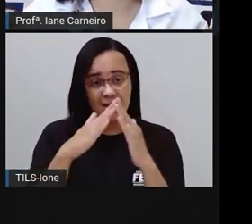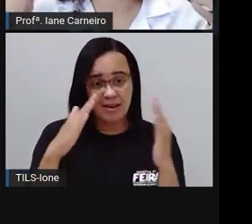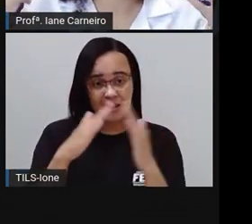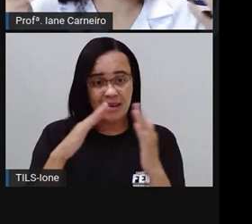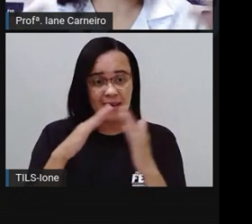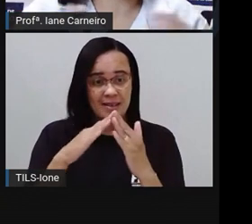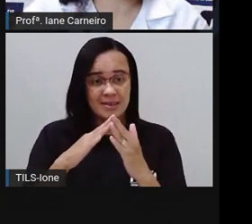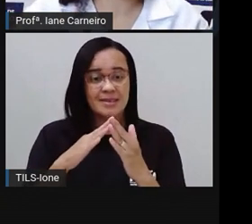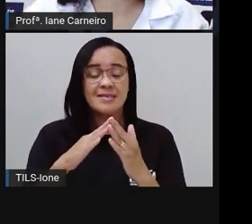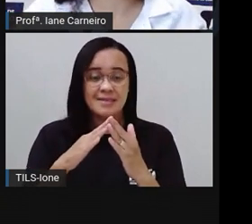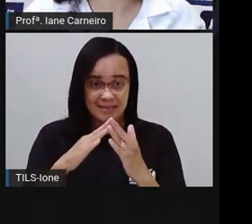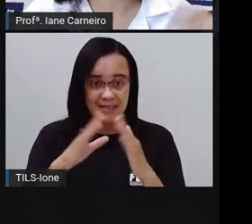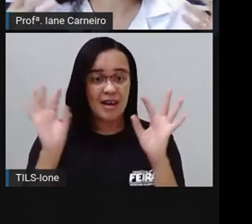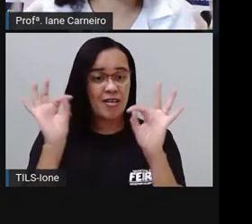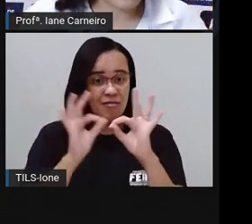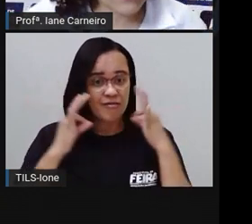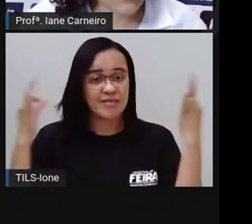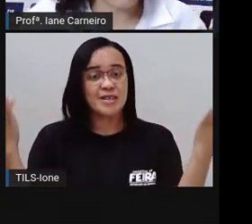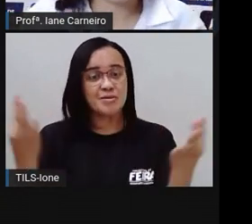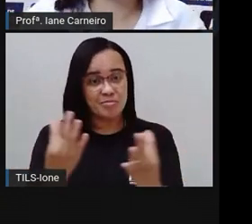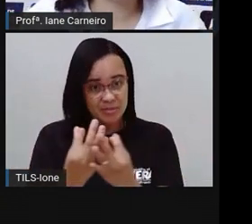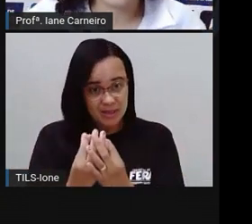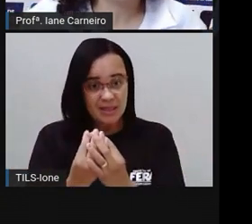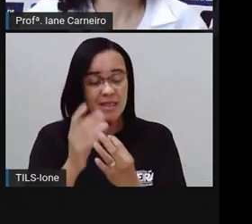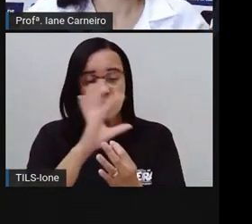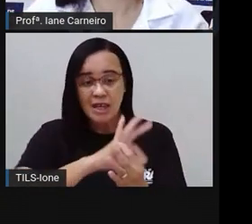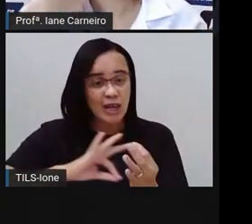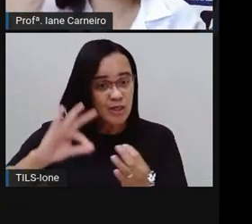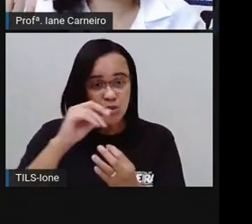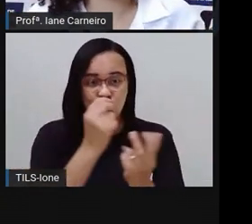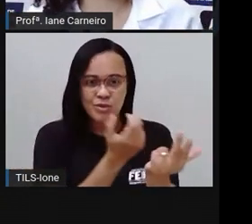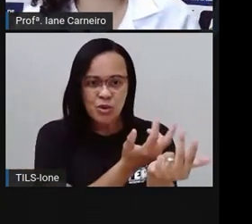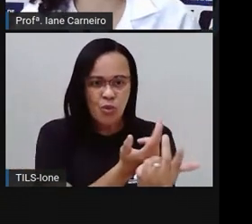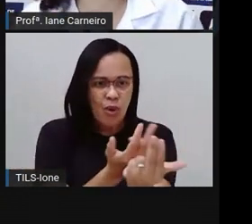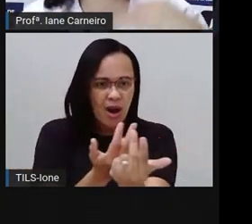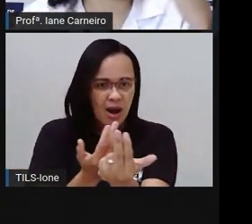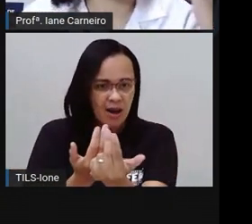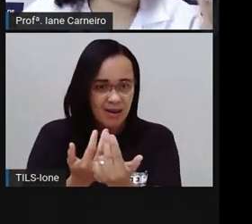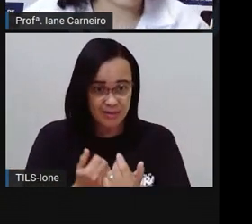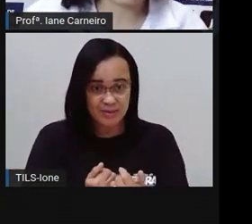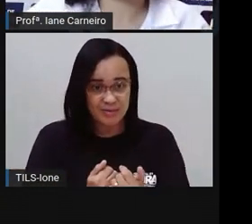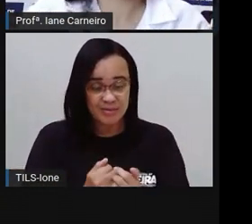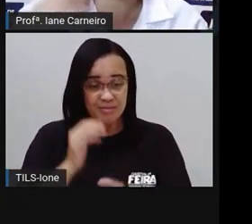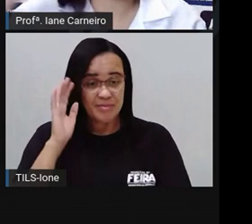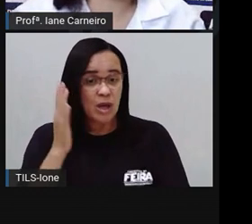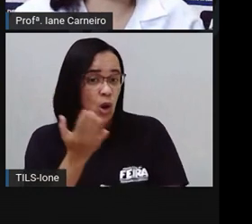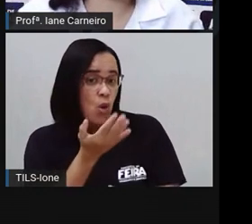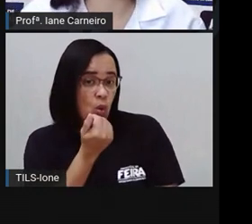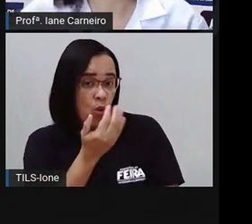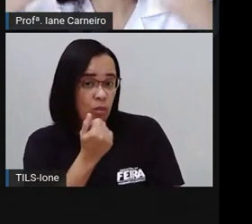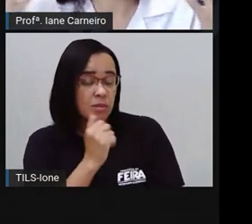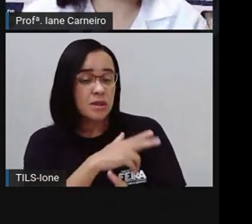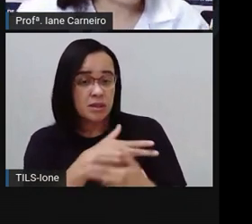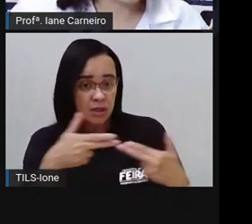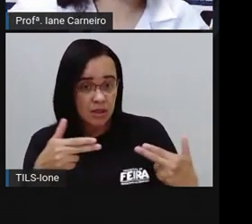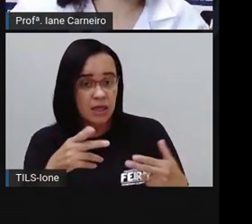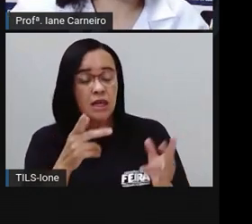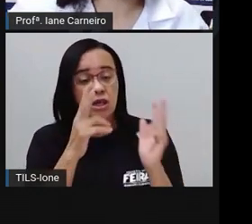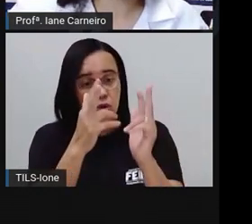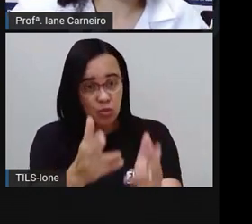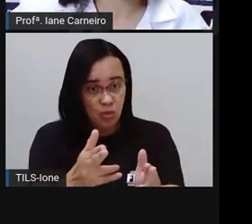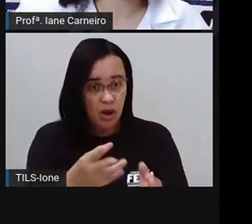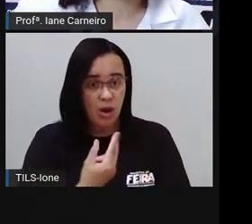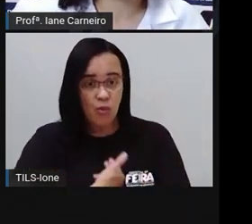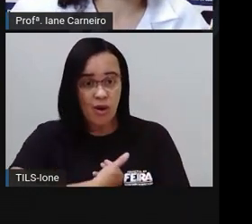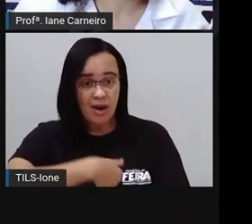coisas, praticamente a família tem a mesma religião, né? Então, se for para a igreja, vai para a igreja. Se for para outro lugar, vai para outro